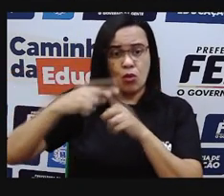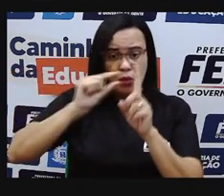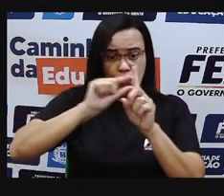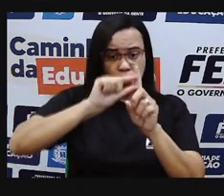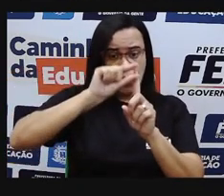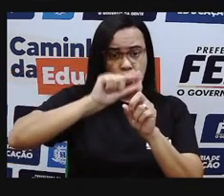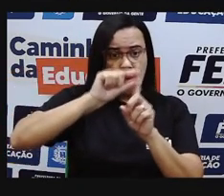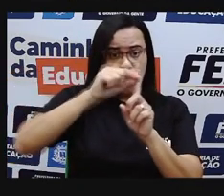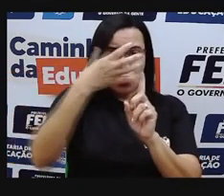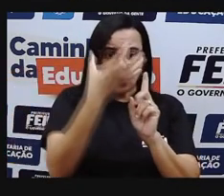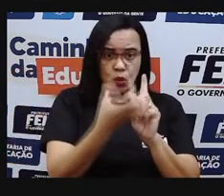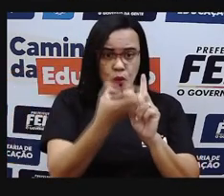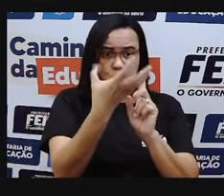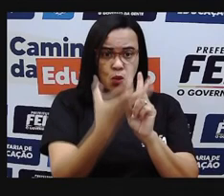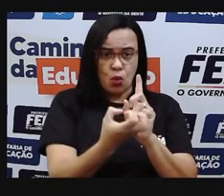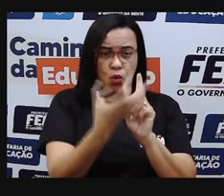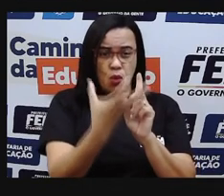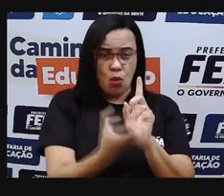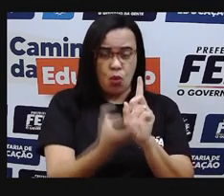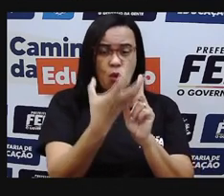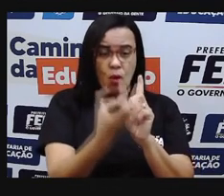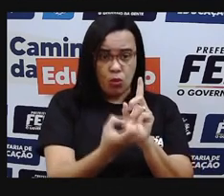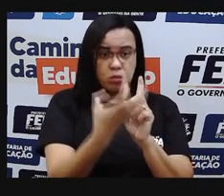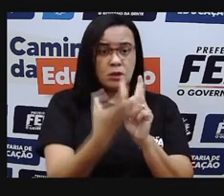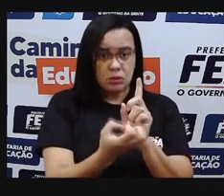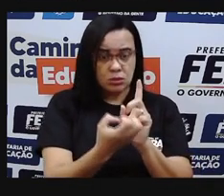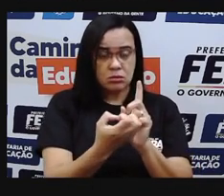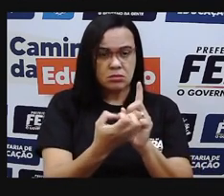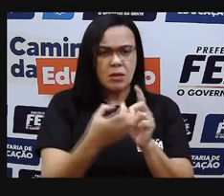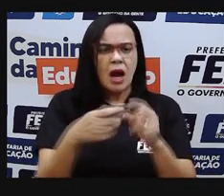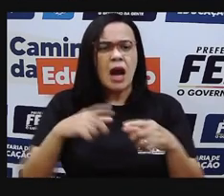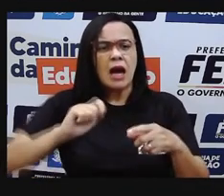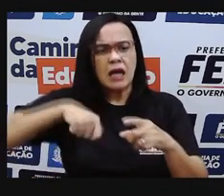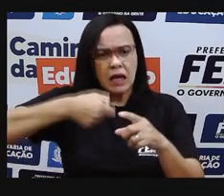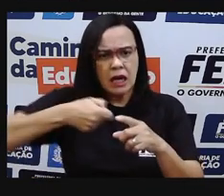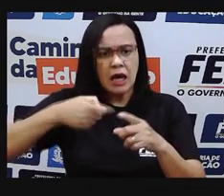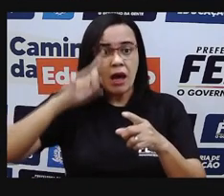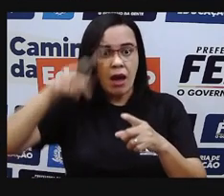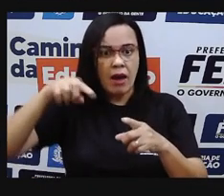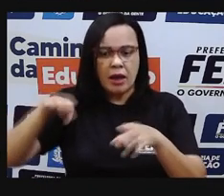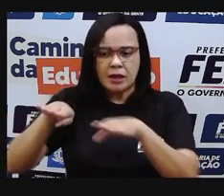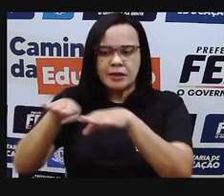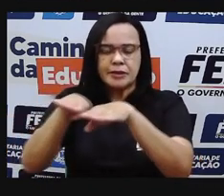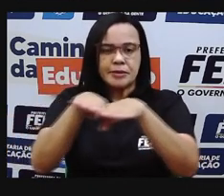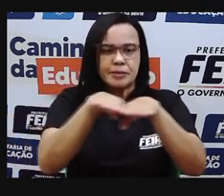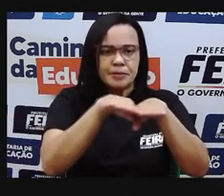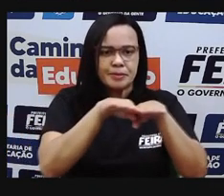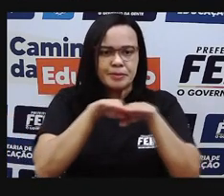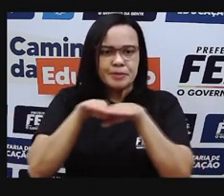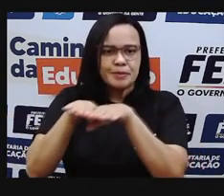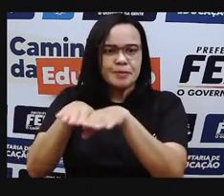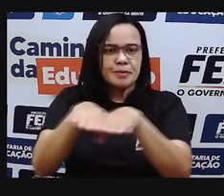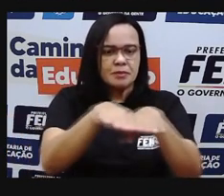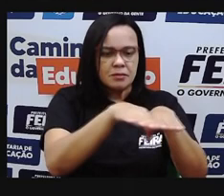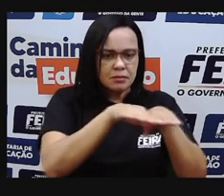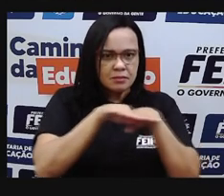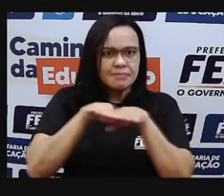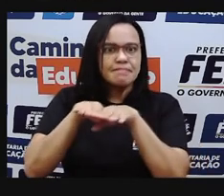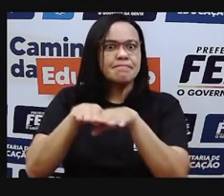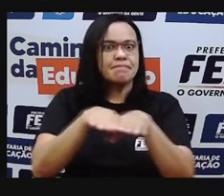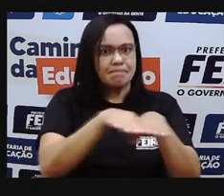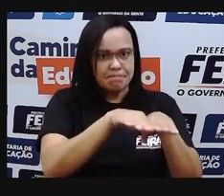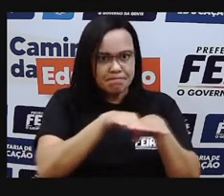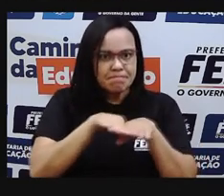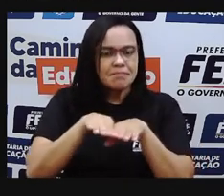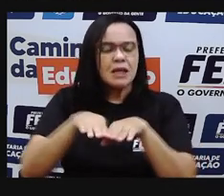E isso vai fazer com o quê? Com que a gente tenha uma estabilidade na temperatura do nosso planeta. Que a gente mantenha uma temperatura